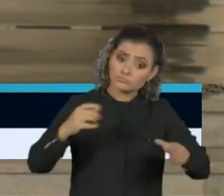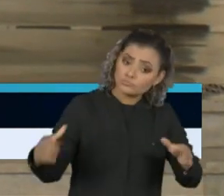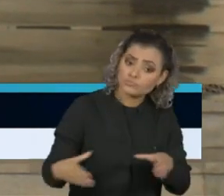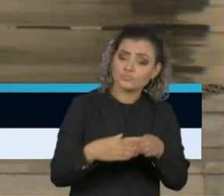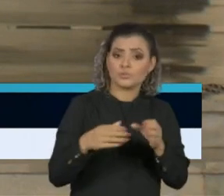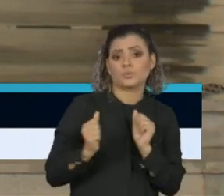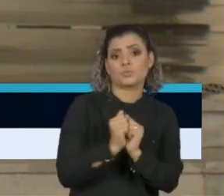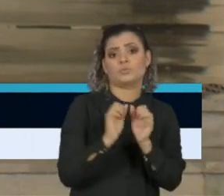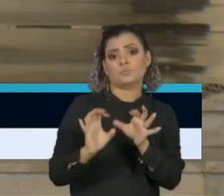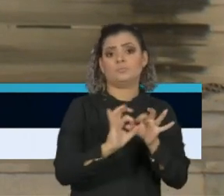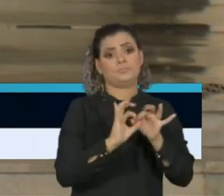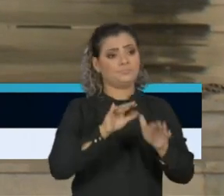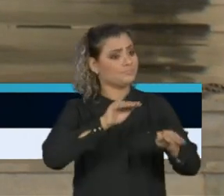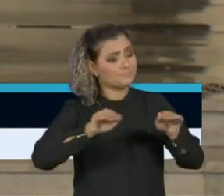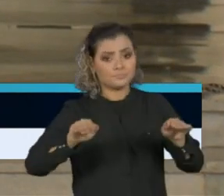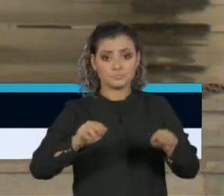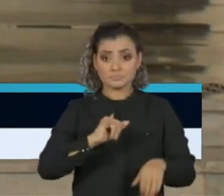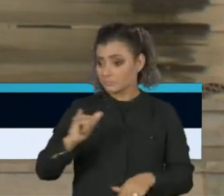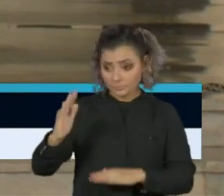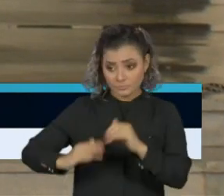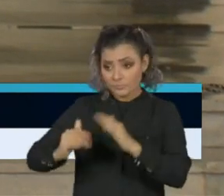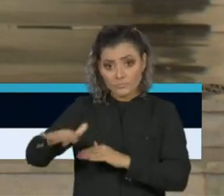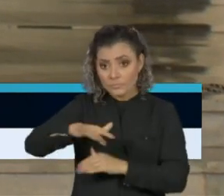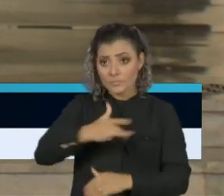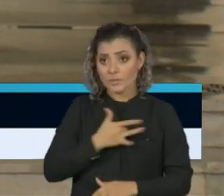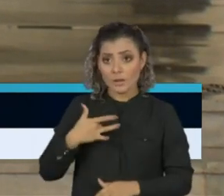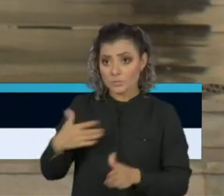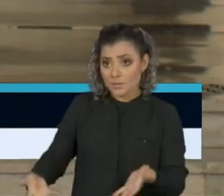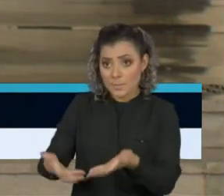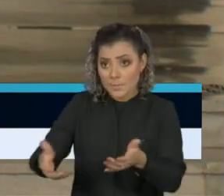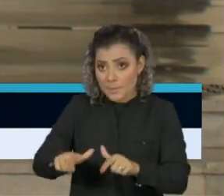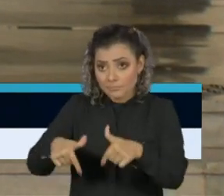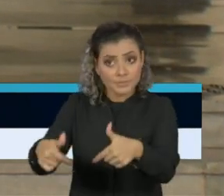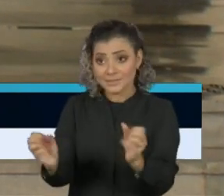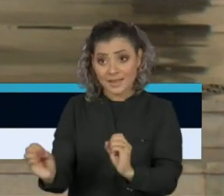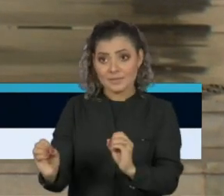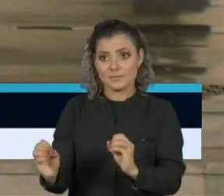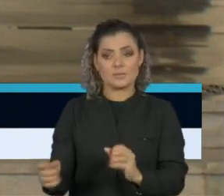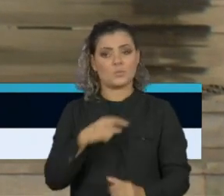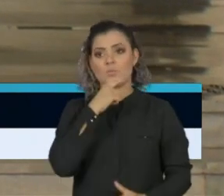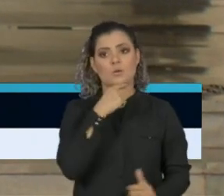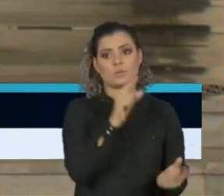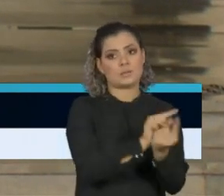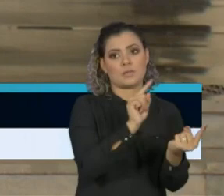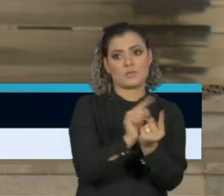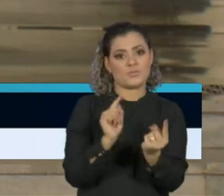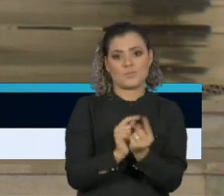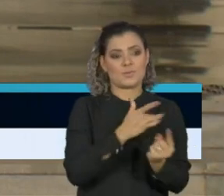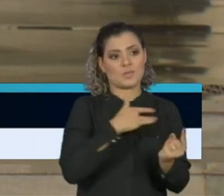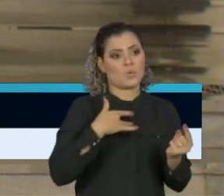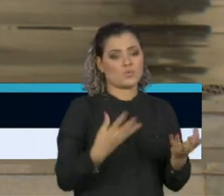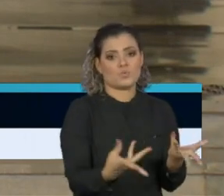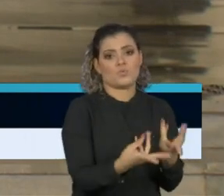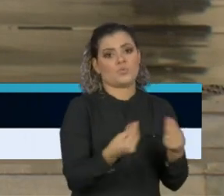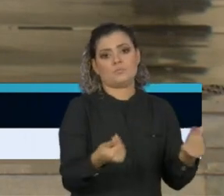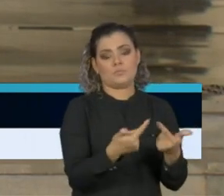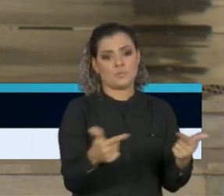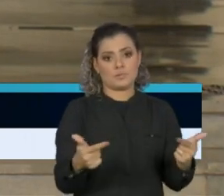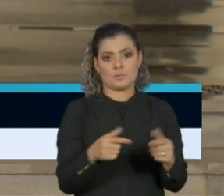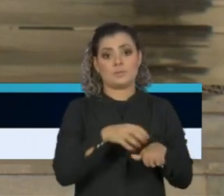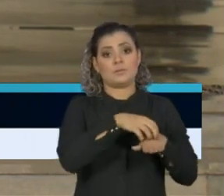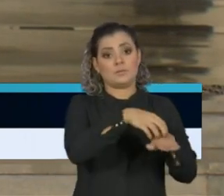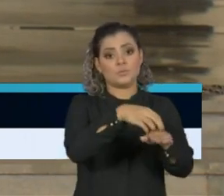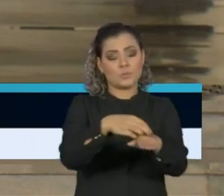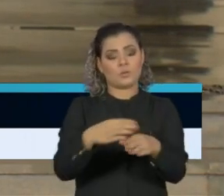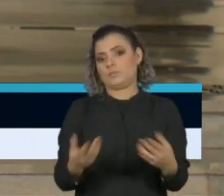Se nós não tivéssemos esse número de profissionais, nós não estaríamos com serviços de saúde, transporte e abastecimento.